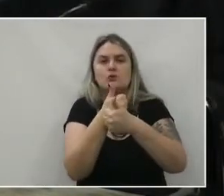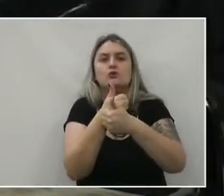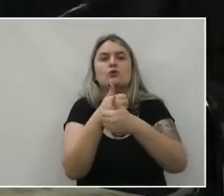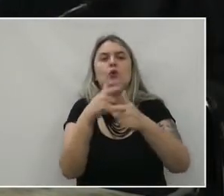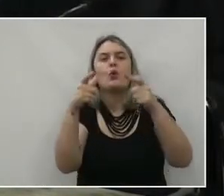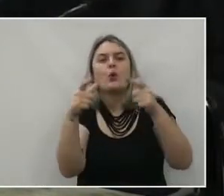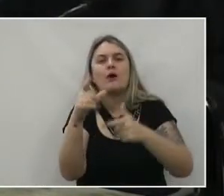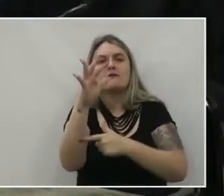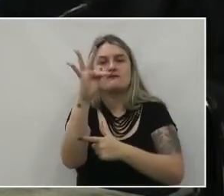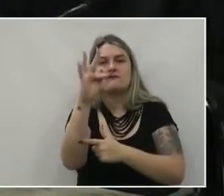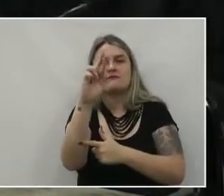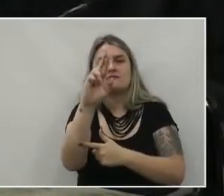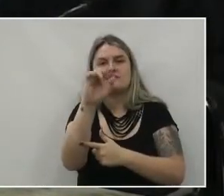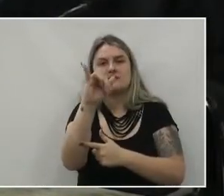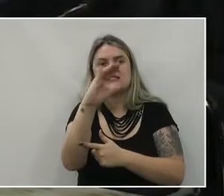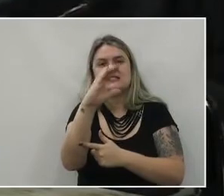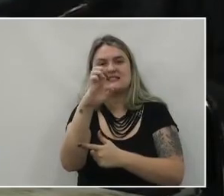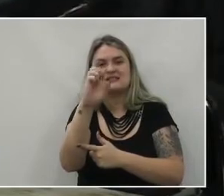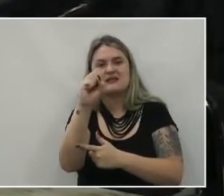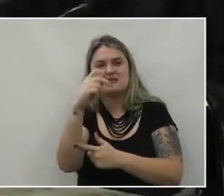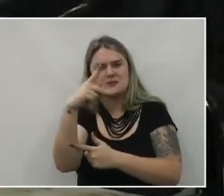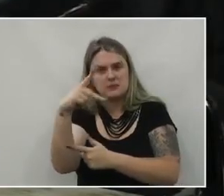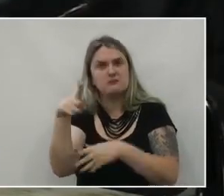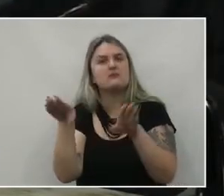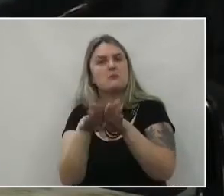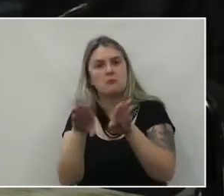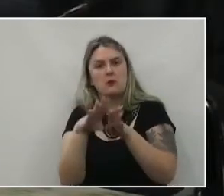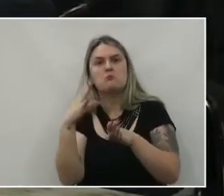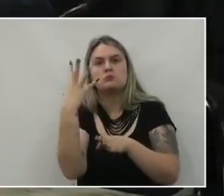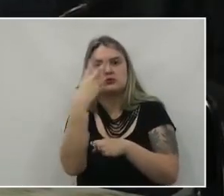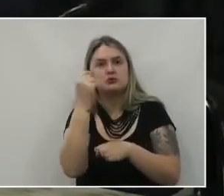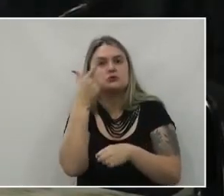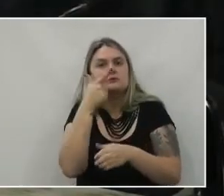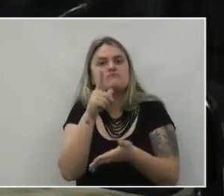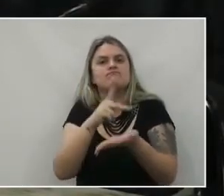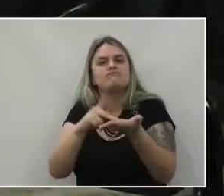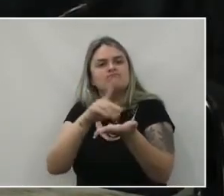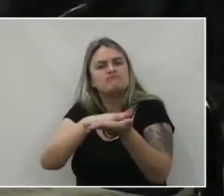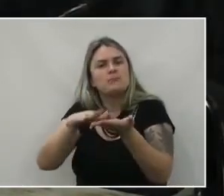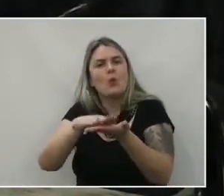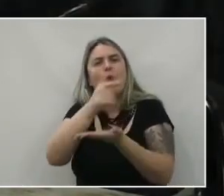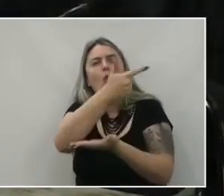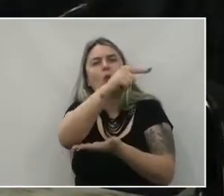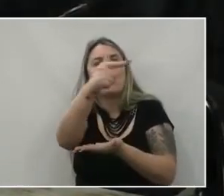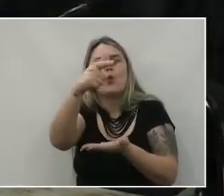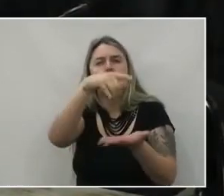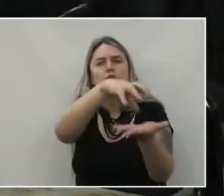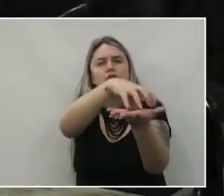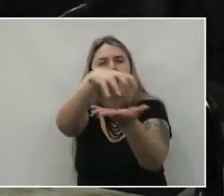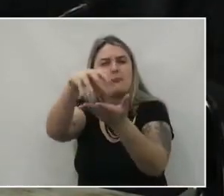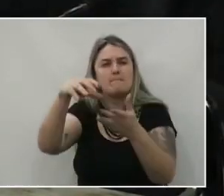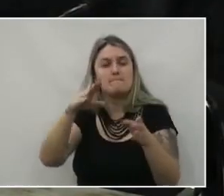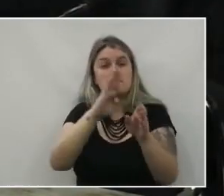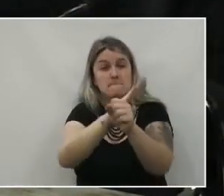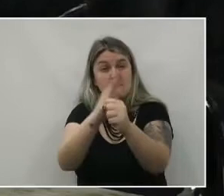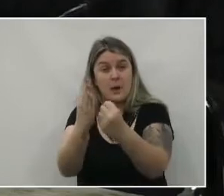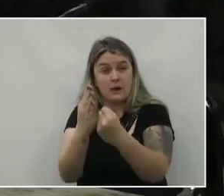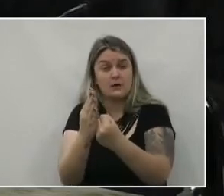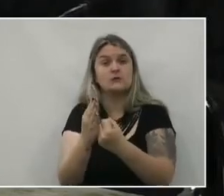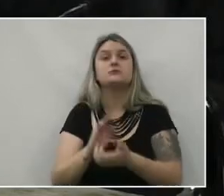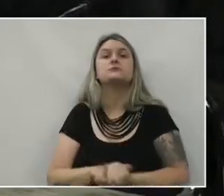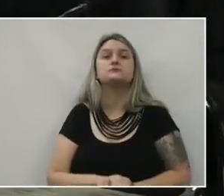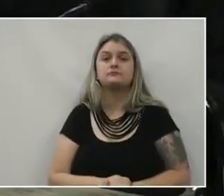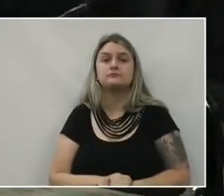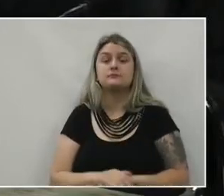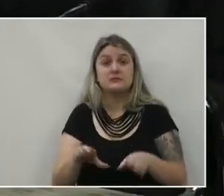trecho Tão cobrado e esperado Na região Enfim Cristo Rei João Paulo Vários locais Na região sul Na